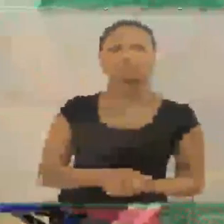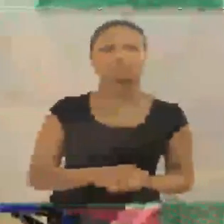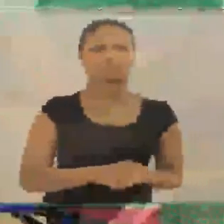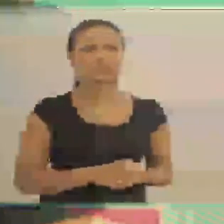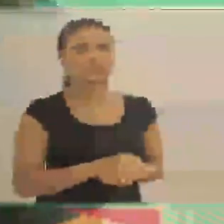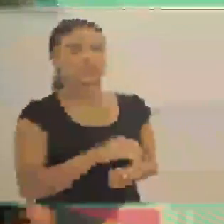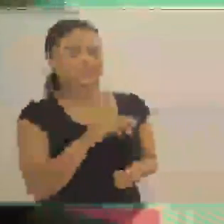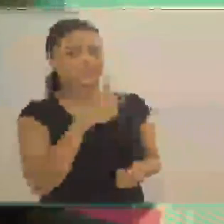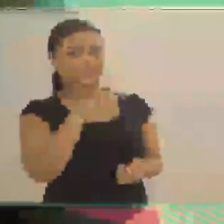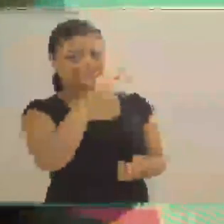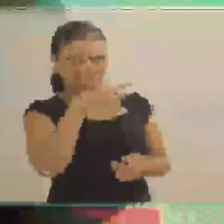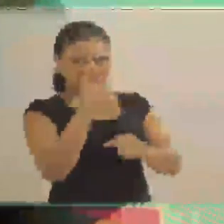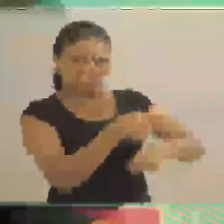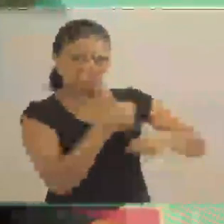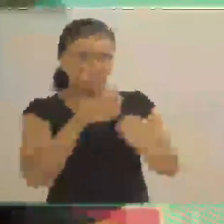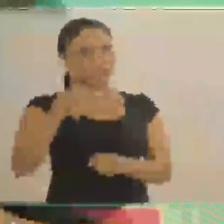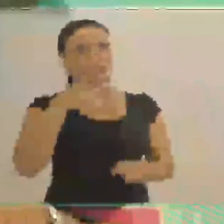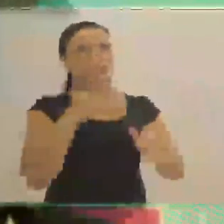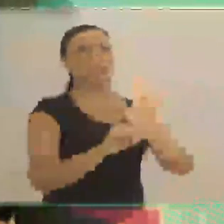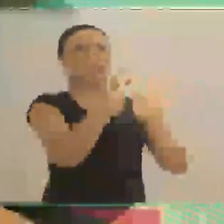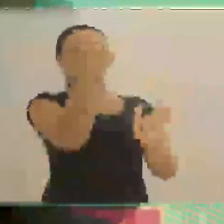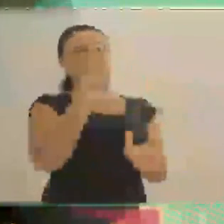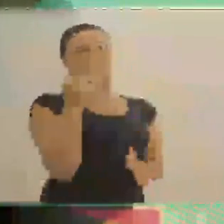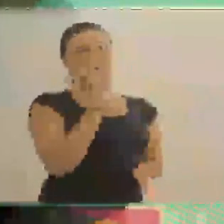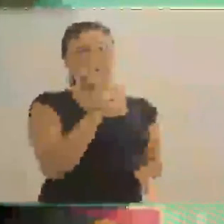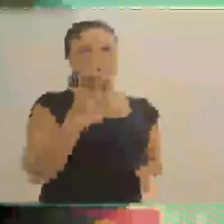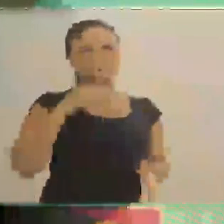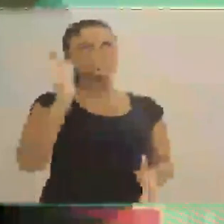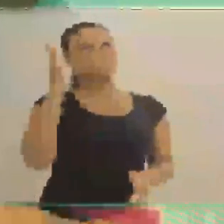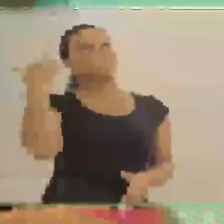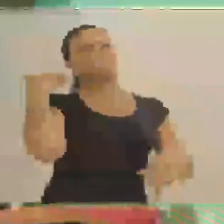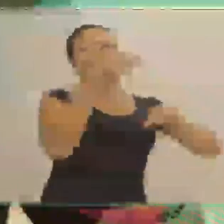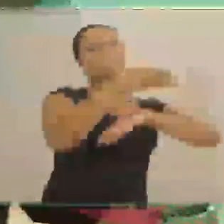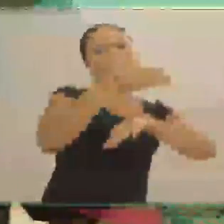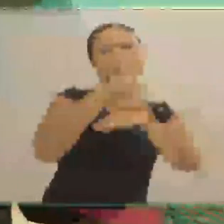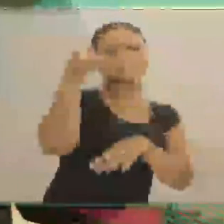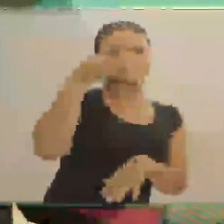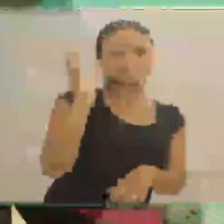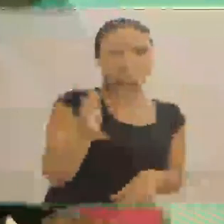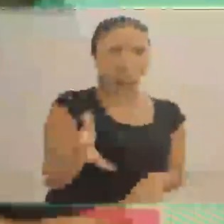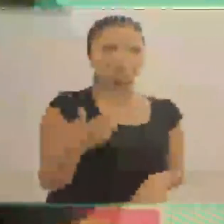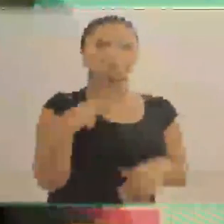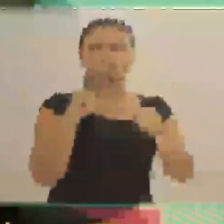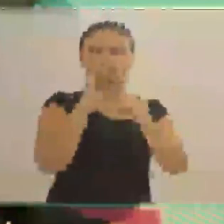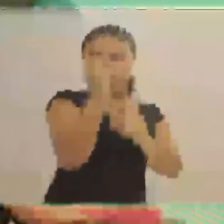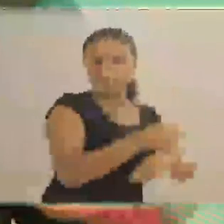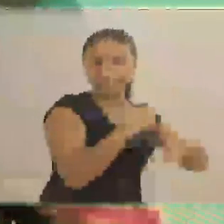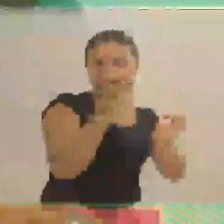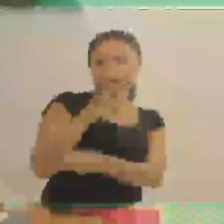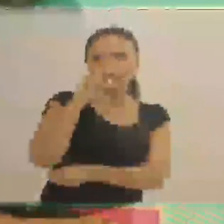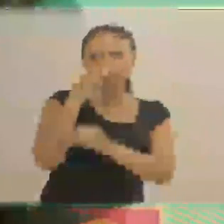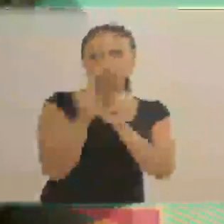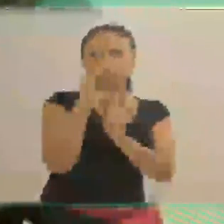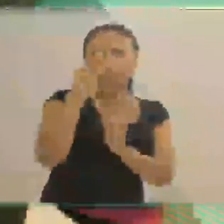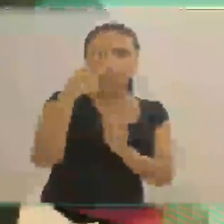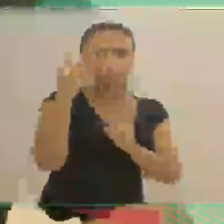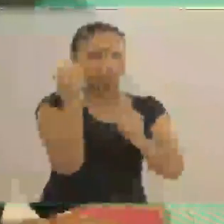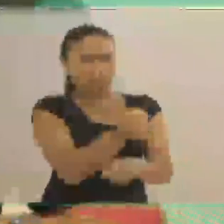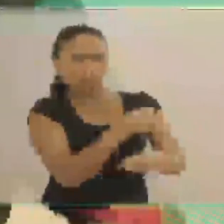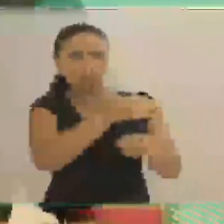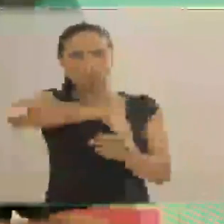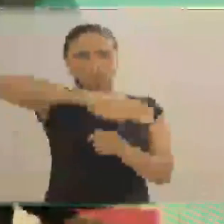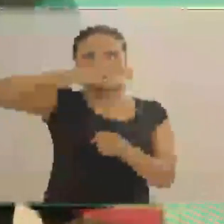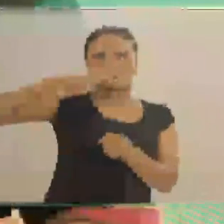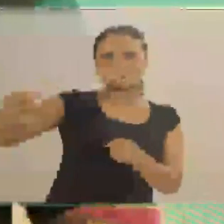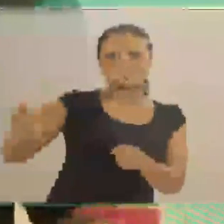fazendo rafting? O rafting não foi a minha primeira vez, né? Eu já tinha tido outras experiências. Mas, sabe, você fazer rafting com água de gelo das cordilheiras, água